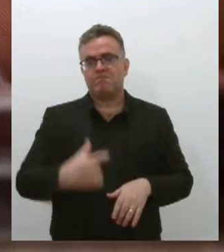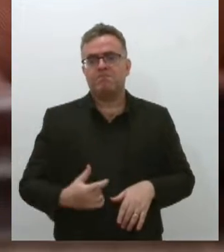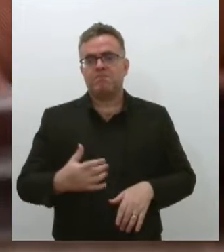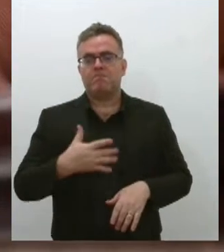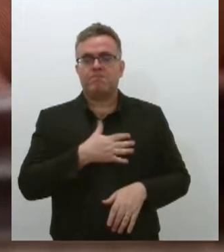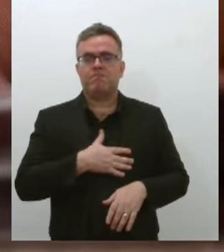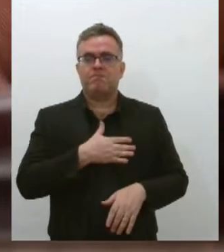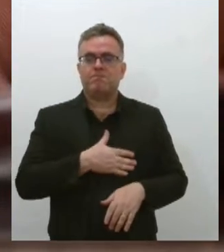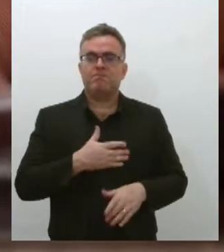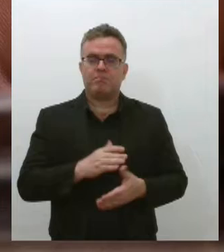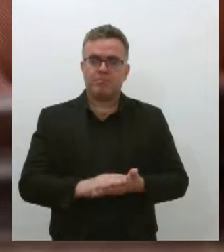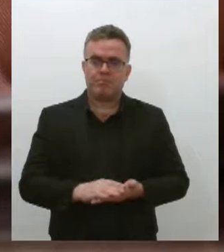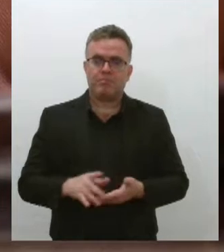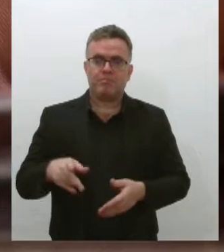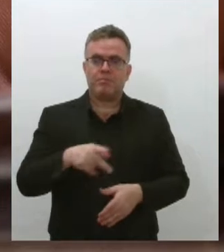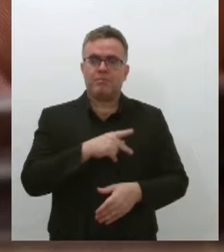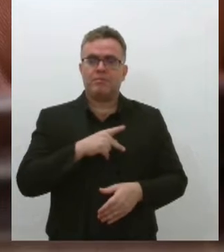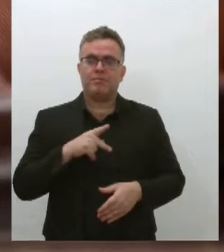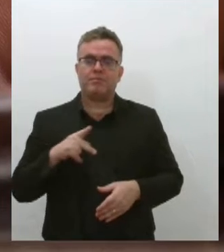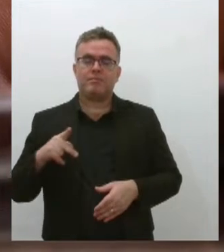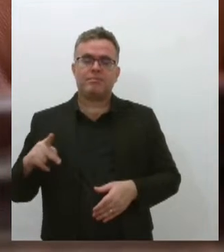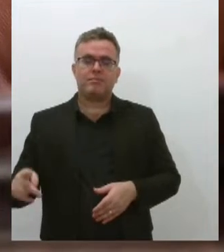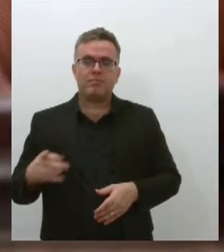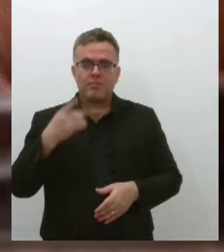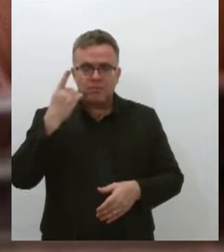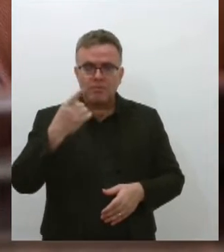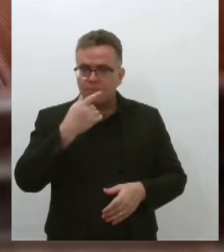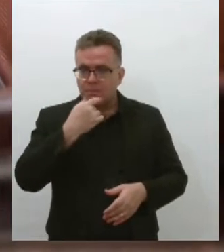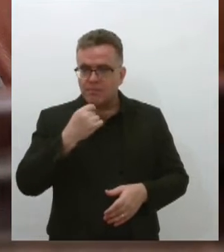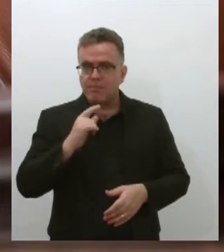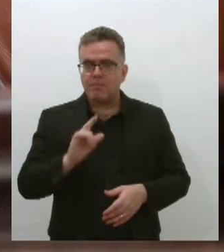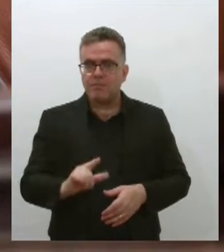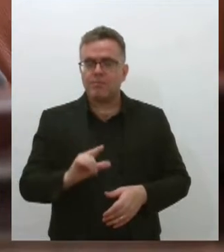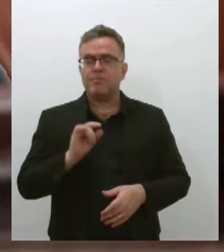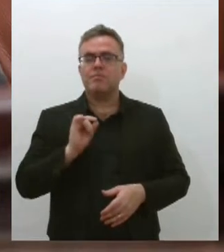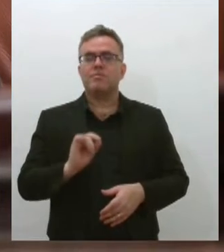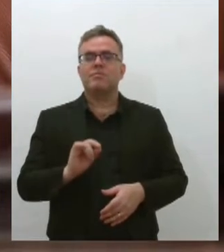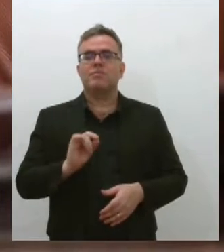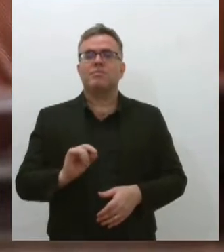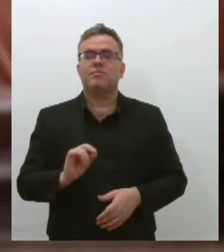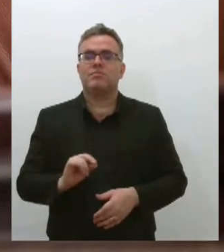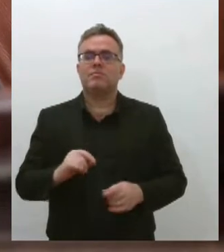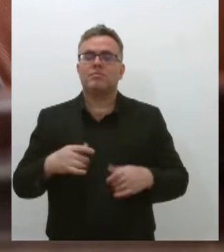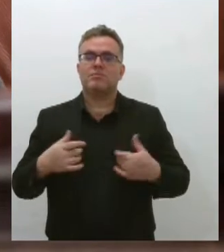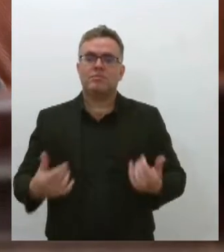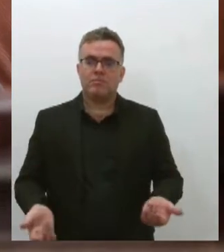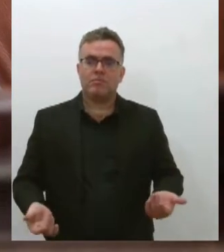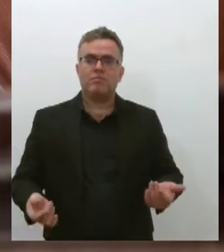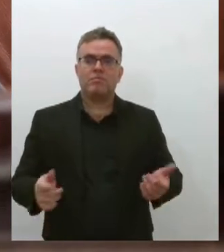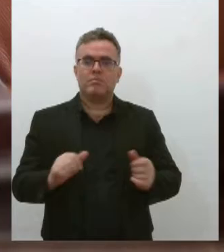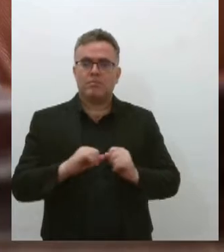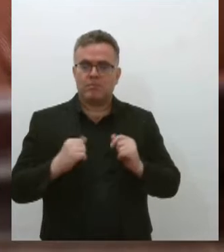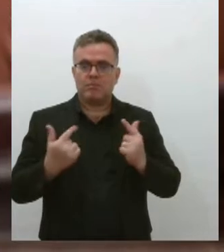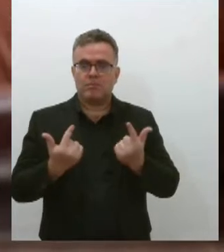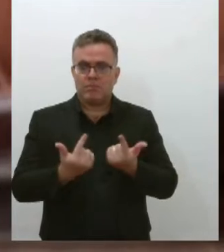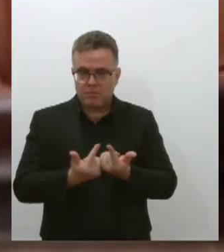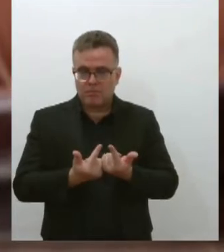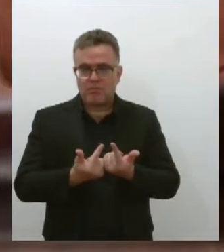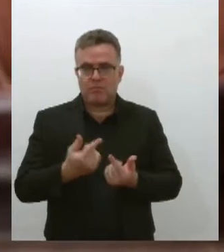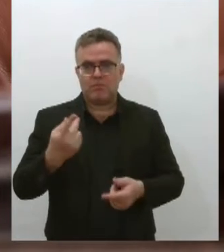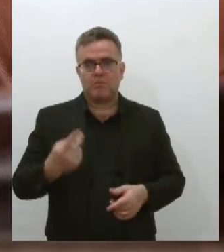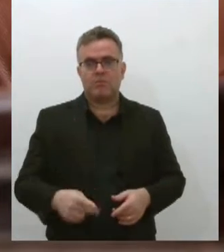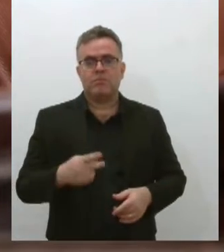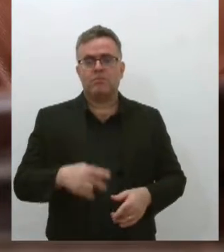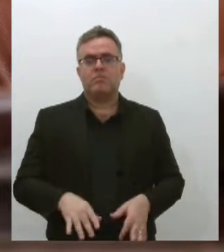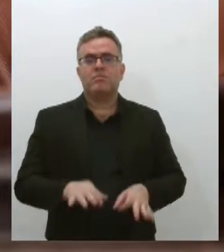Para o presidente da Aleso, deputado estadual Luciano Bispo, a Assembleia Legislativa faz uma justa